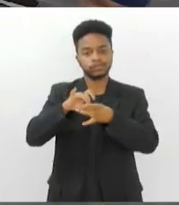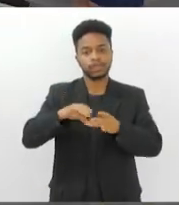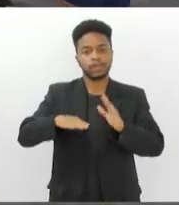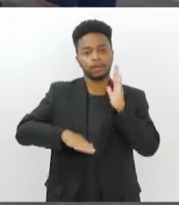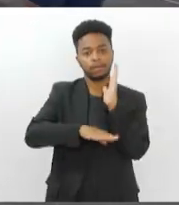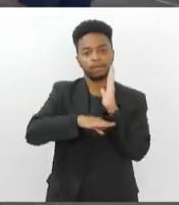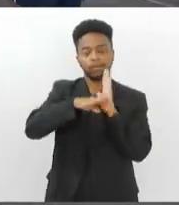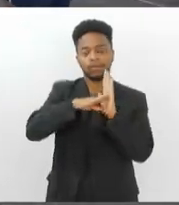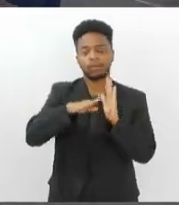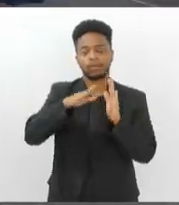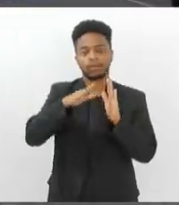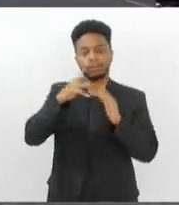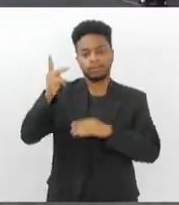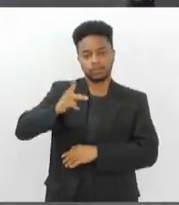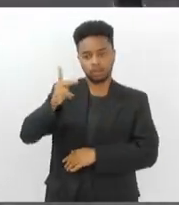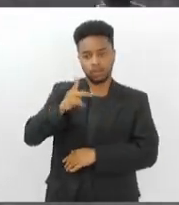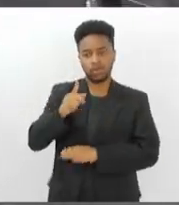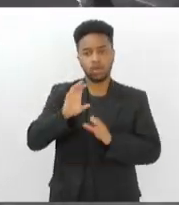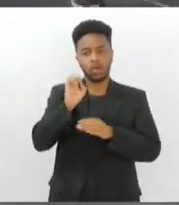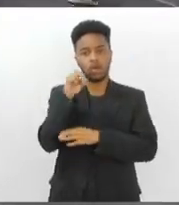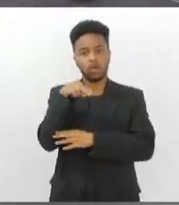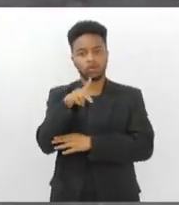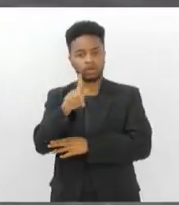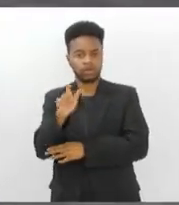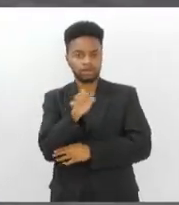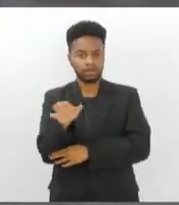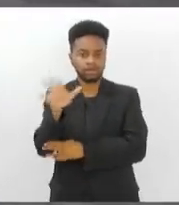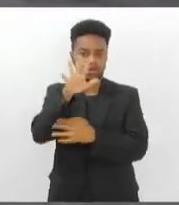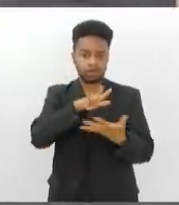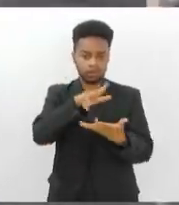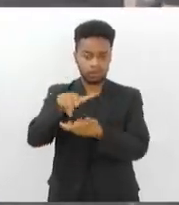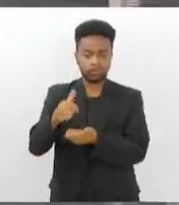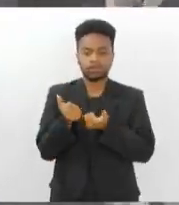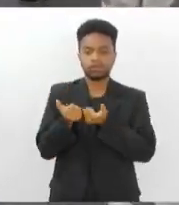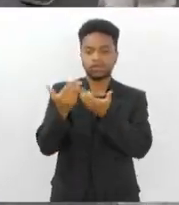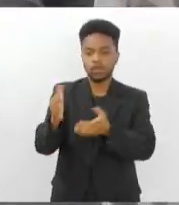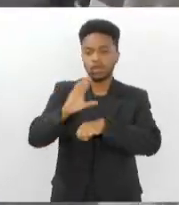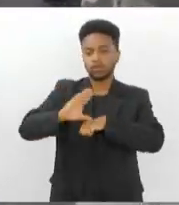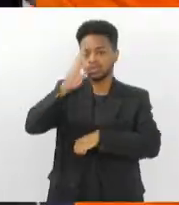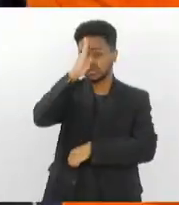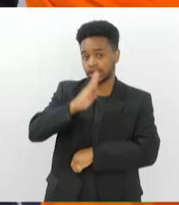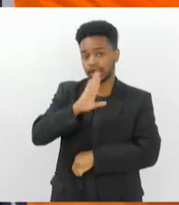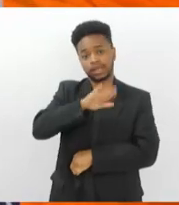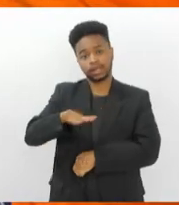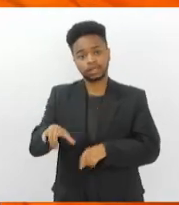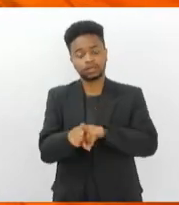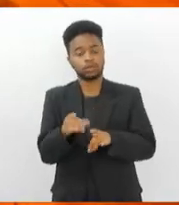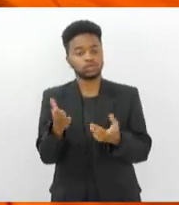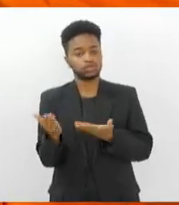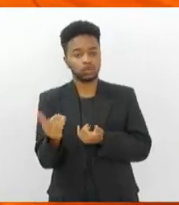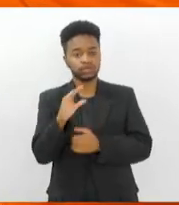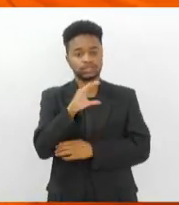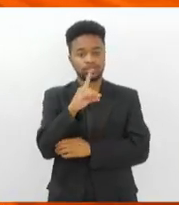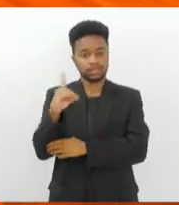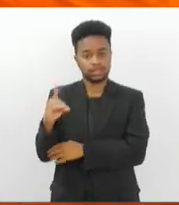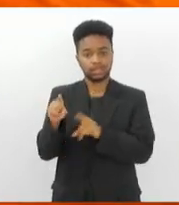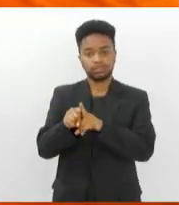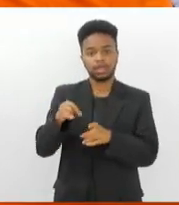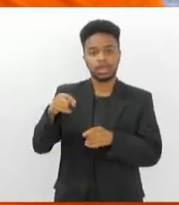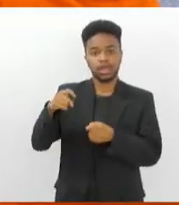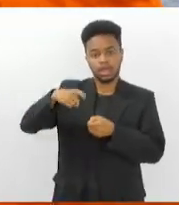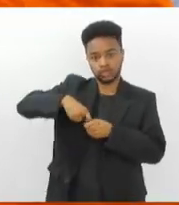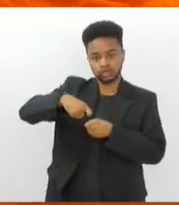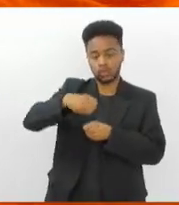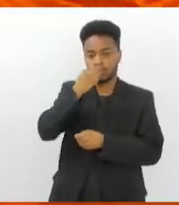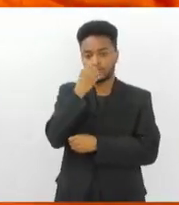O ONG Favela Mundo oferece vagas para cursos gratuitos para crianças e jovens da Cidade de Deus e do Caju. O